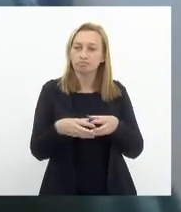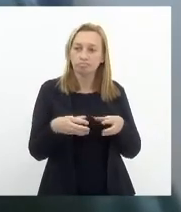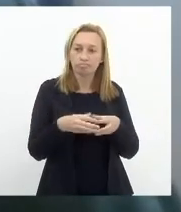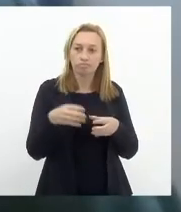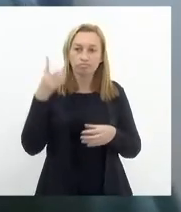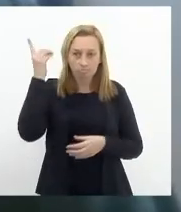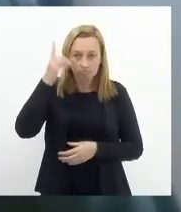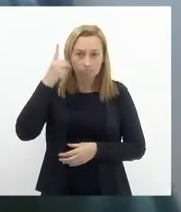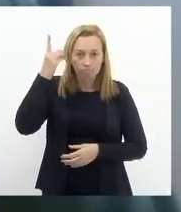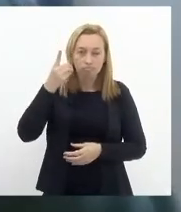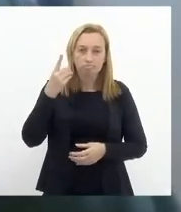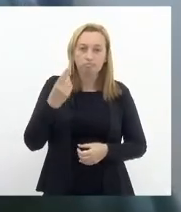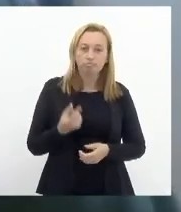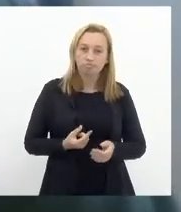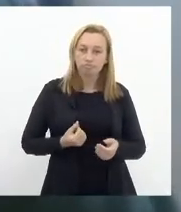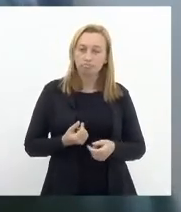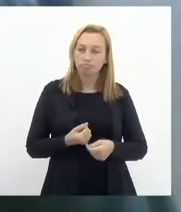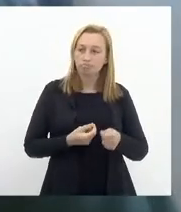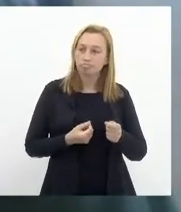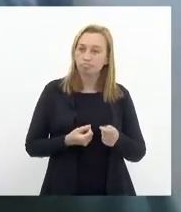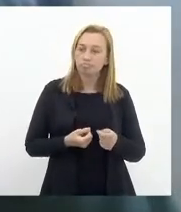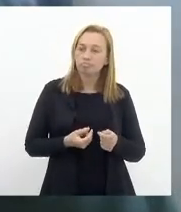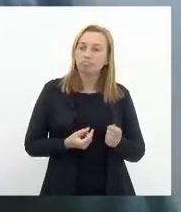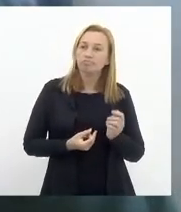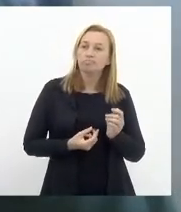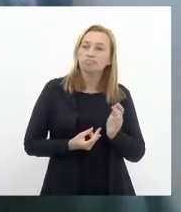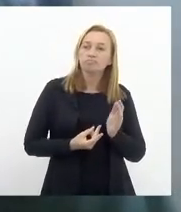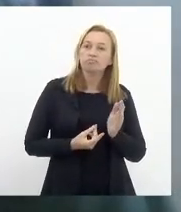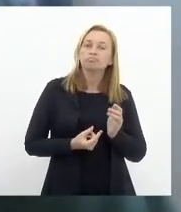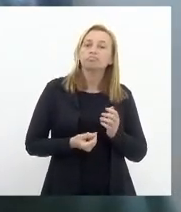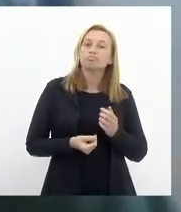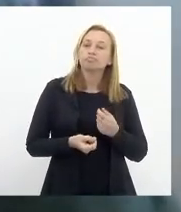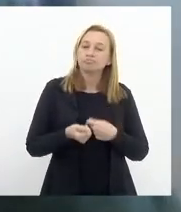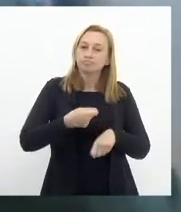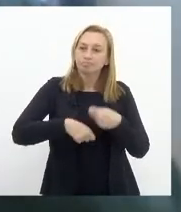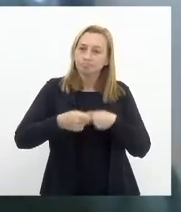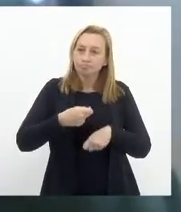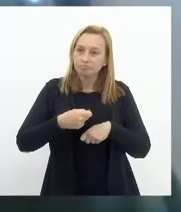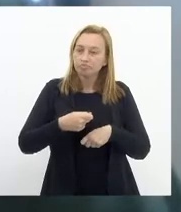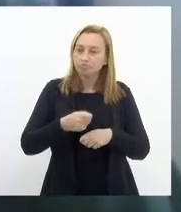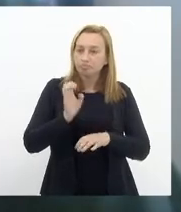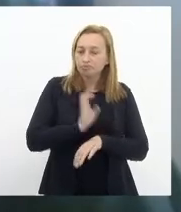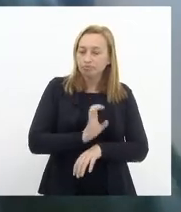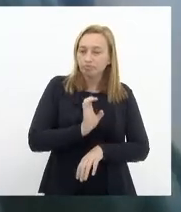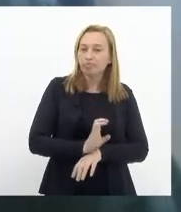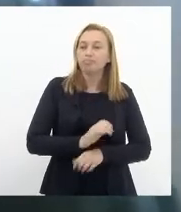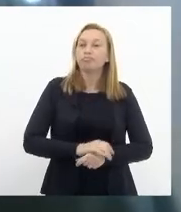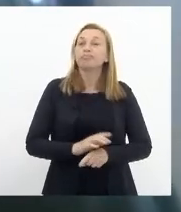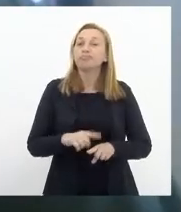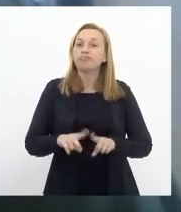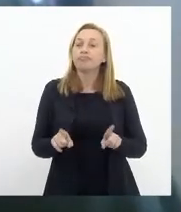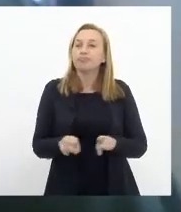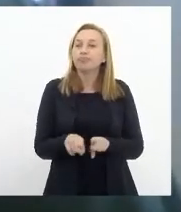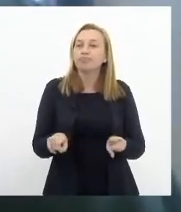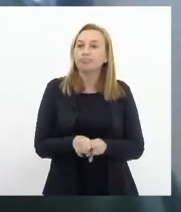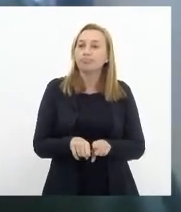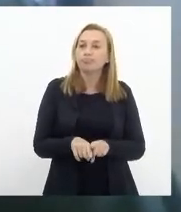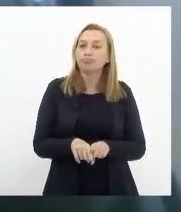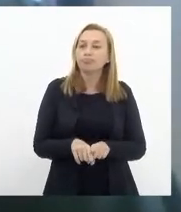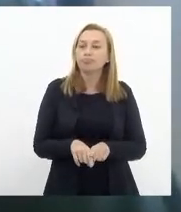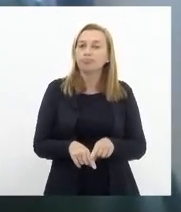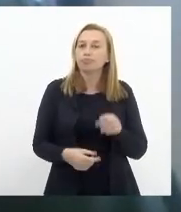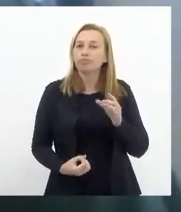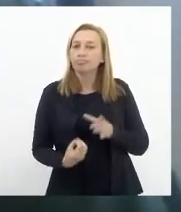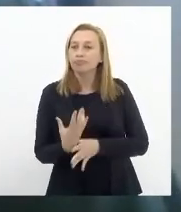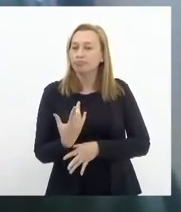para levantar a economia do estado corrigir injustiças garantir auxílio a quem precisa mas também na qualidade de coautor